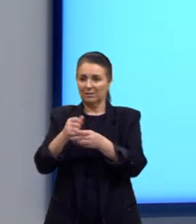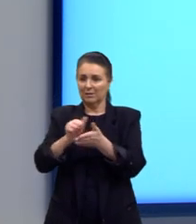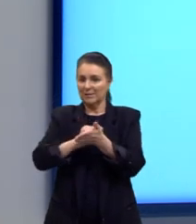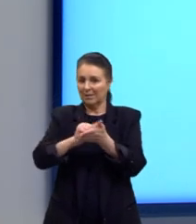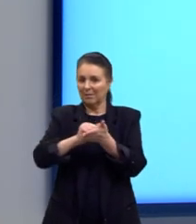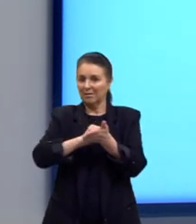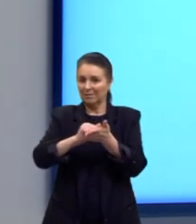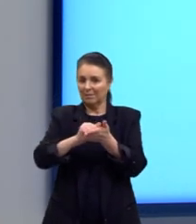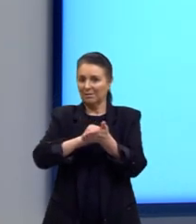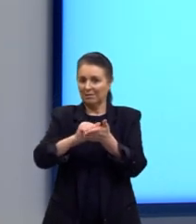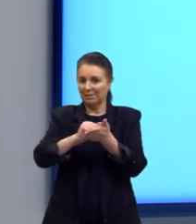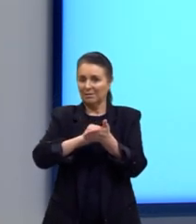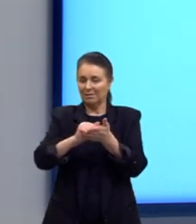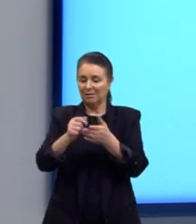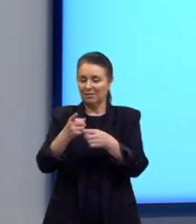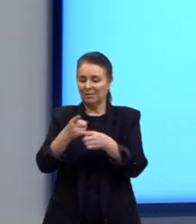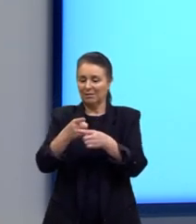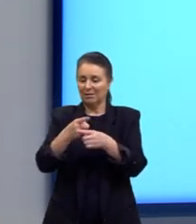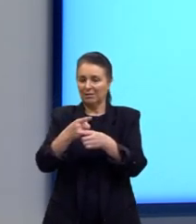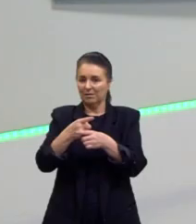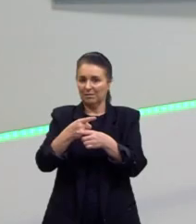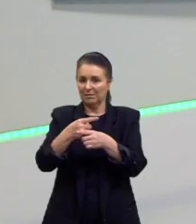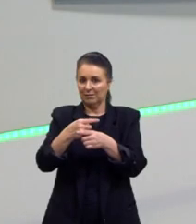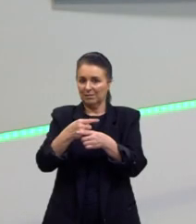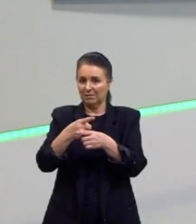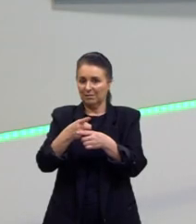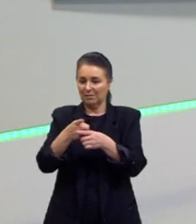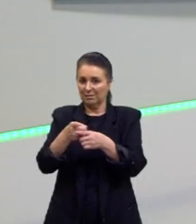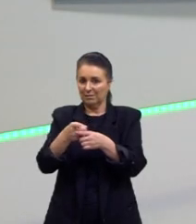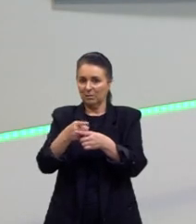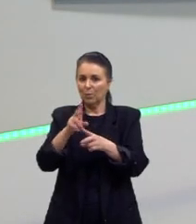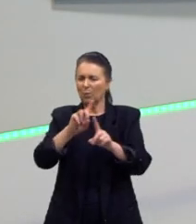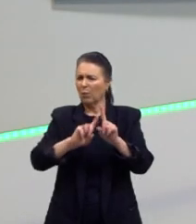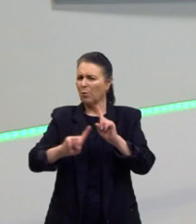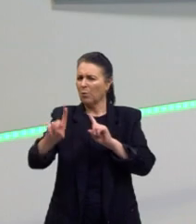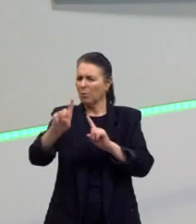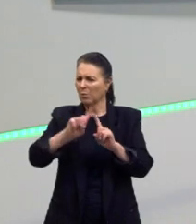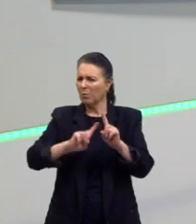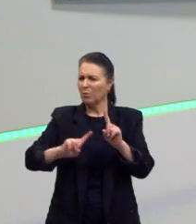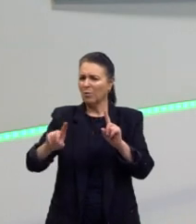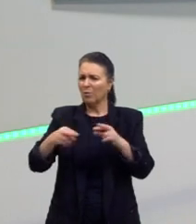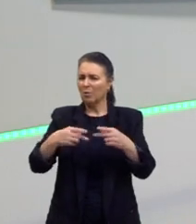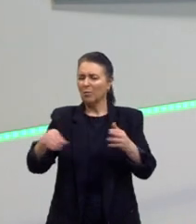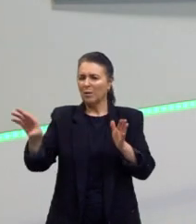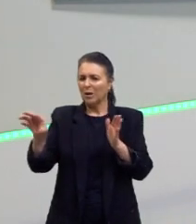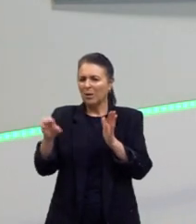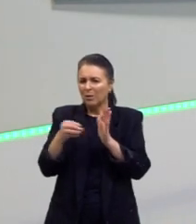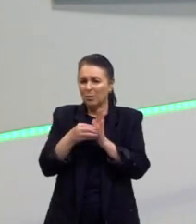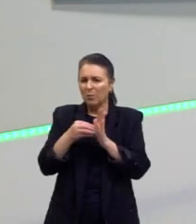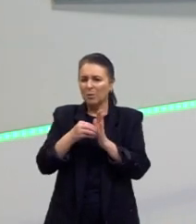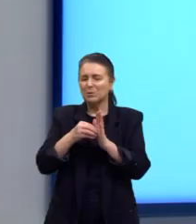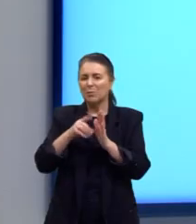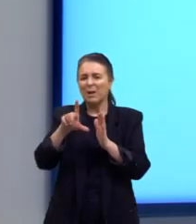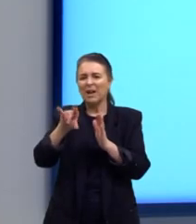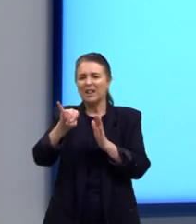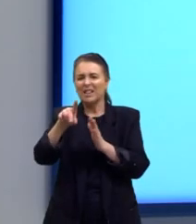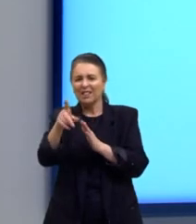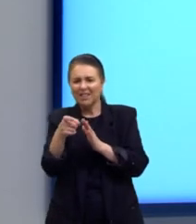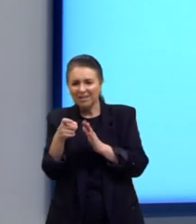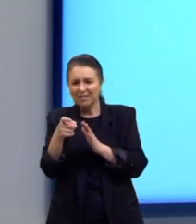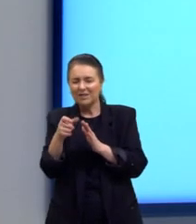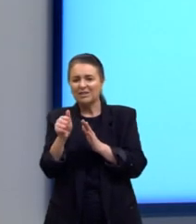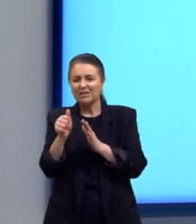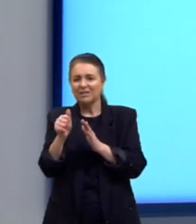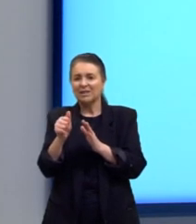bússola com um pedacinho de ímã, né? Às vezes até com uma lixinha, algum material. Então, ele vai